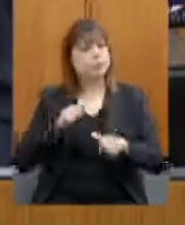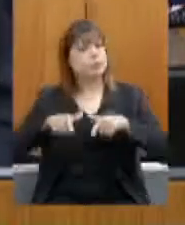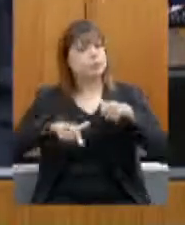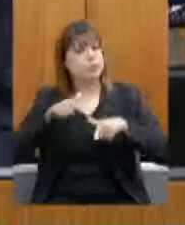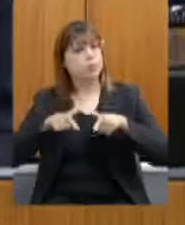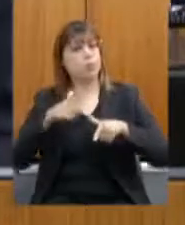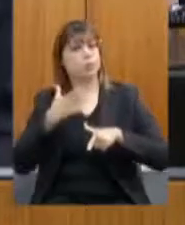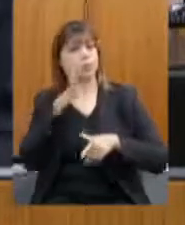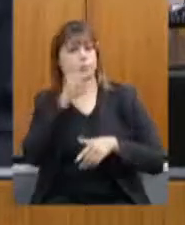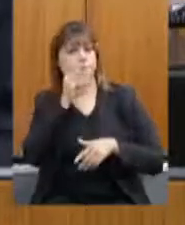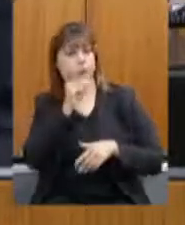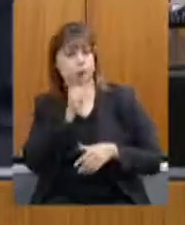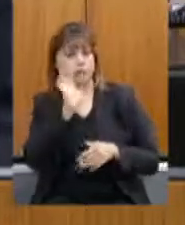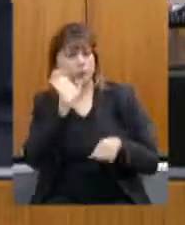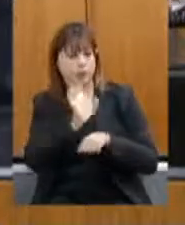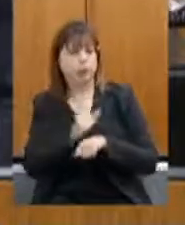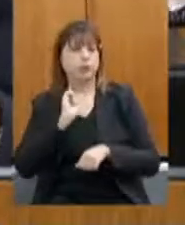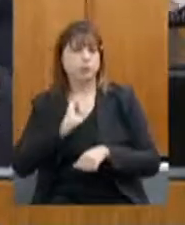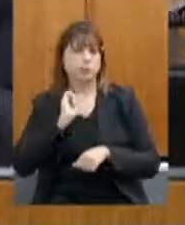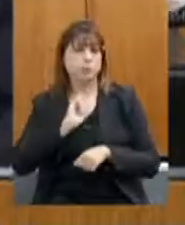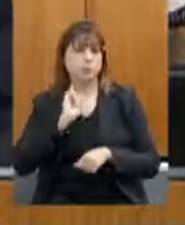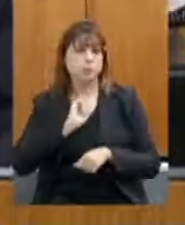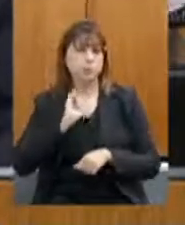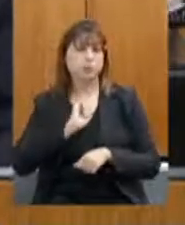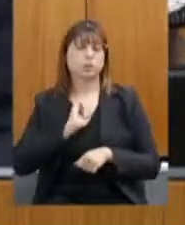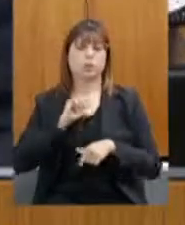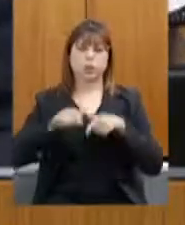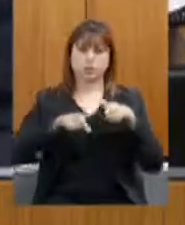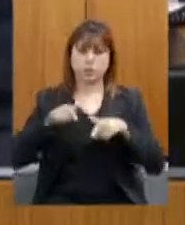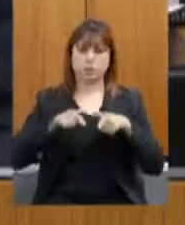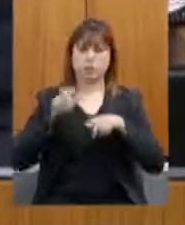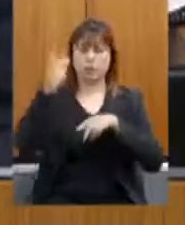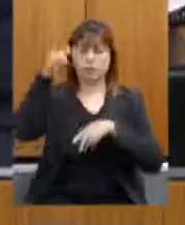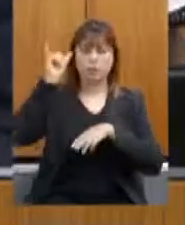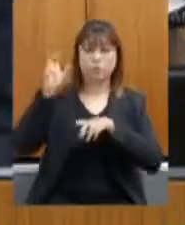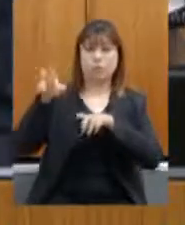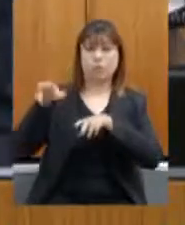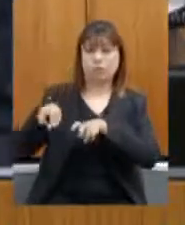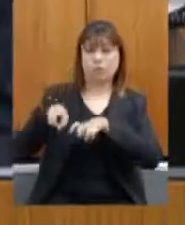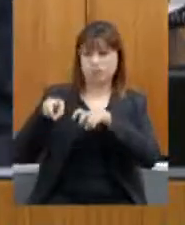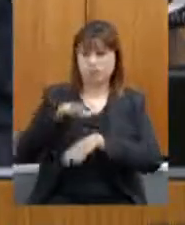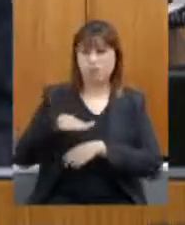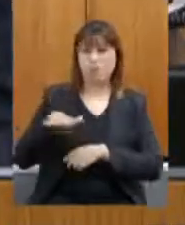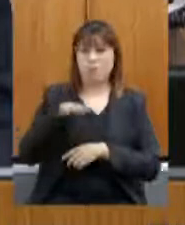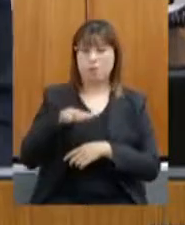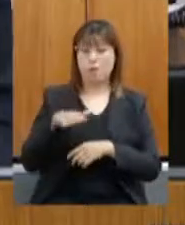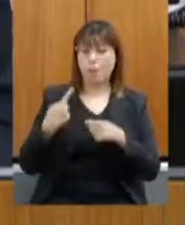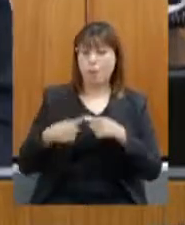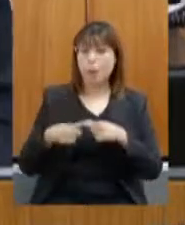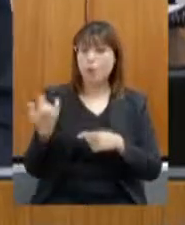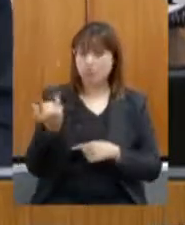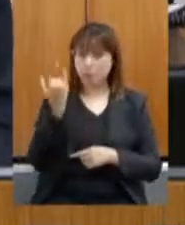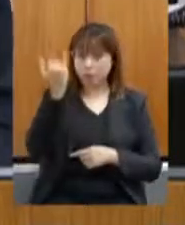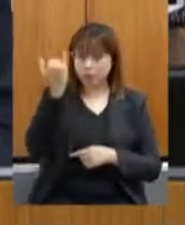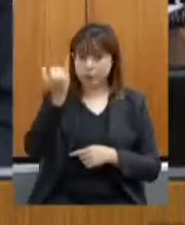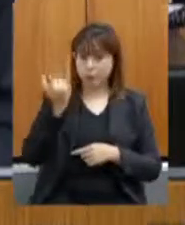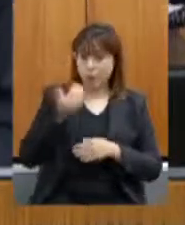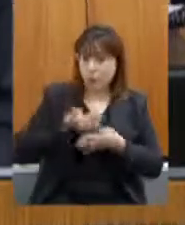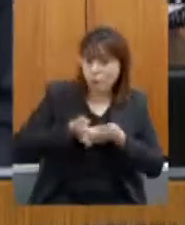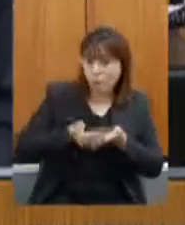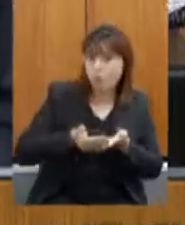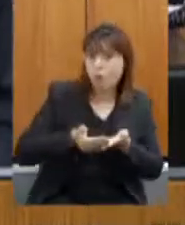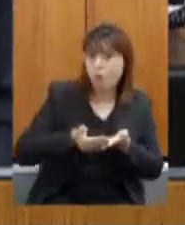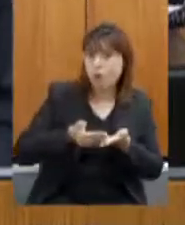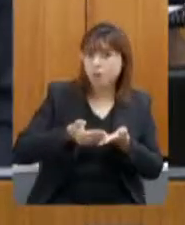públicos do estado de Minas Gerais envolvidos com a nossa agropecuária porque é importante darmos o primeiro passo e